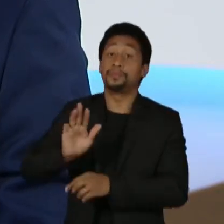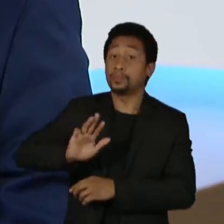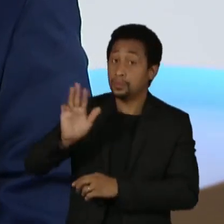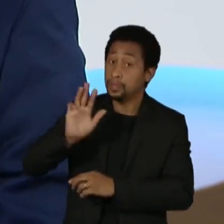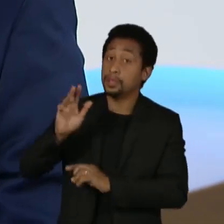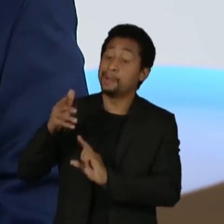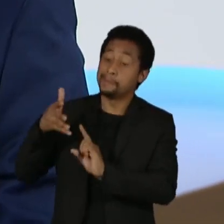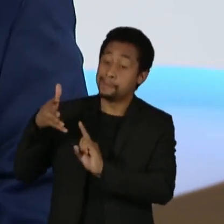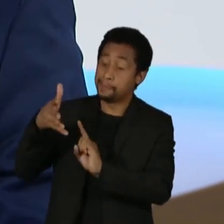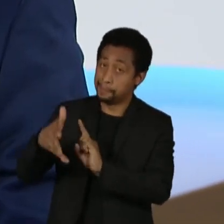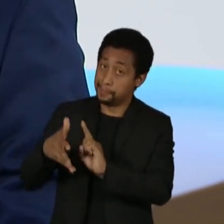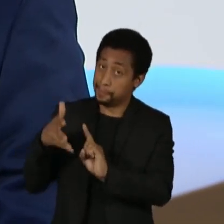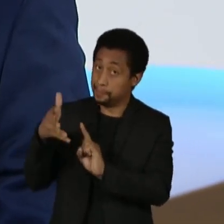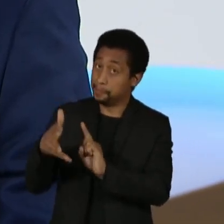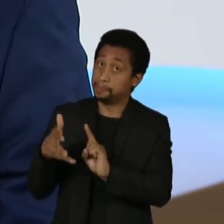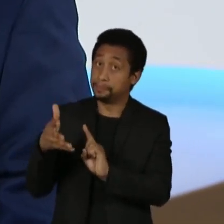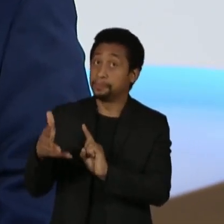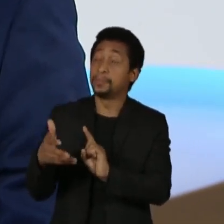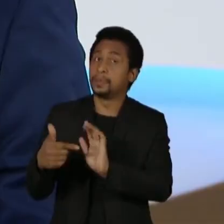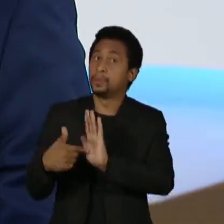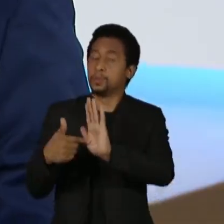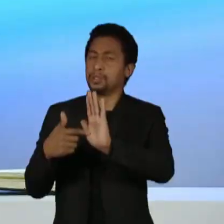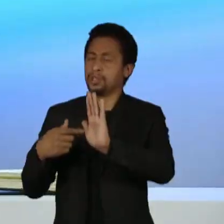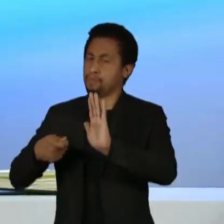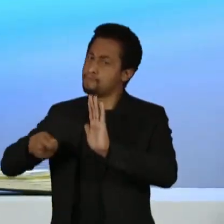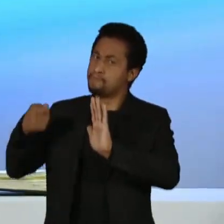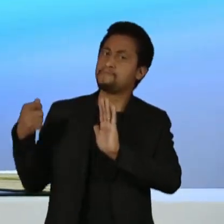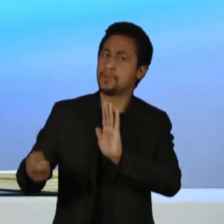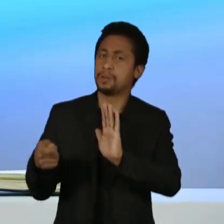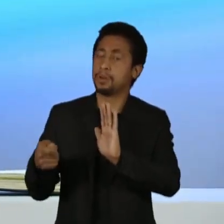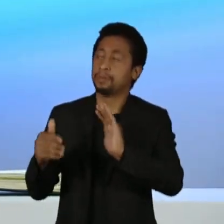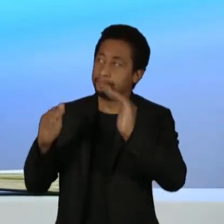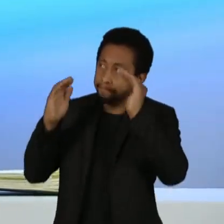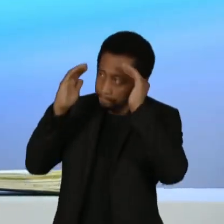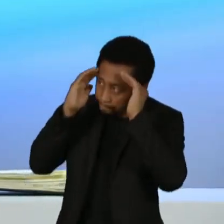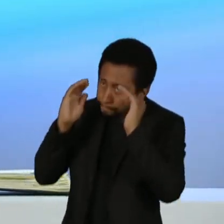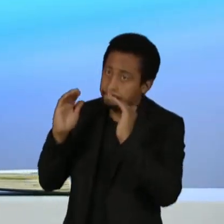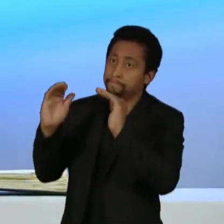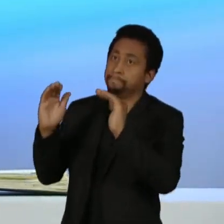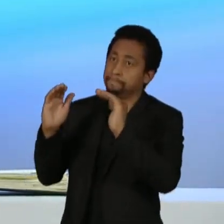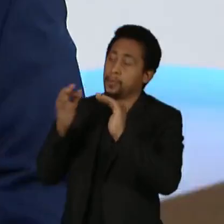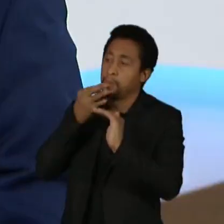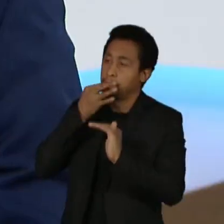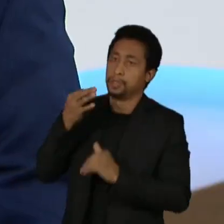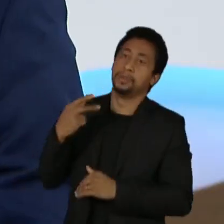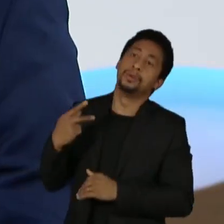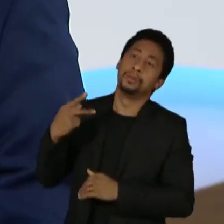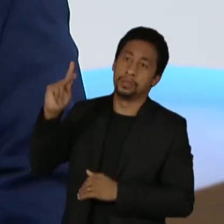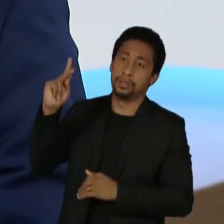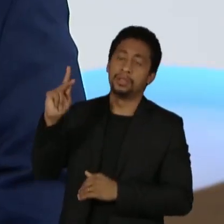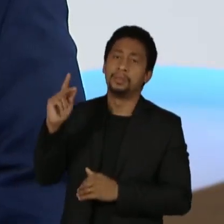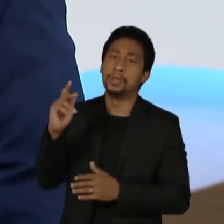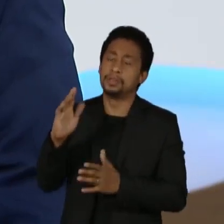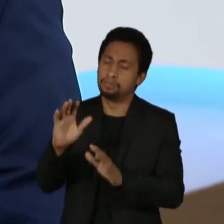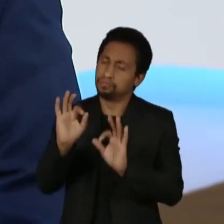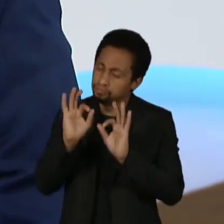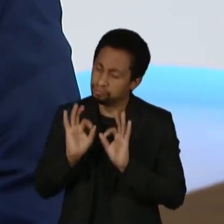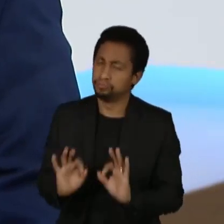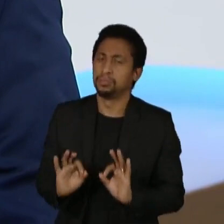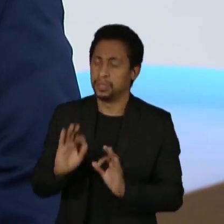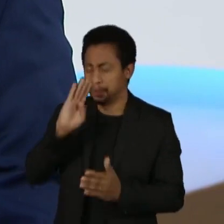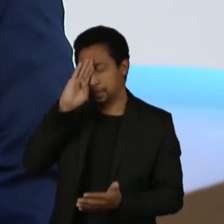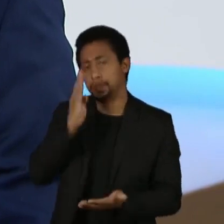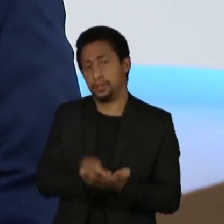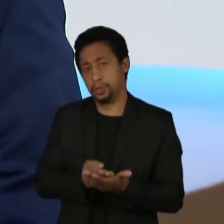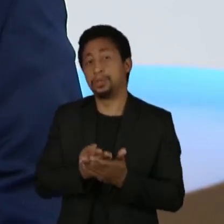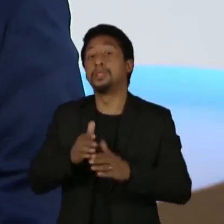um pouco mais forte, nós temos que respeitar a posição política dele. Mas tenho certeza e posso garantir, ele pede